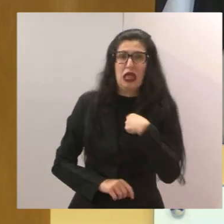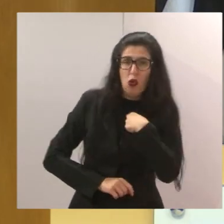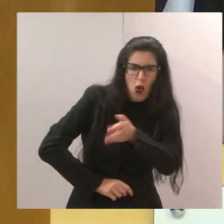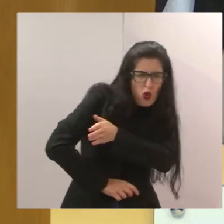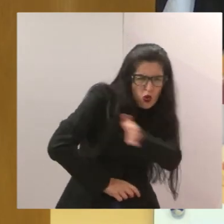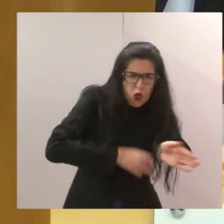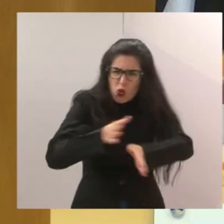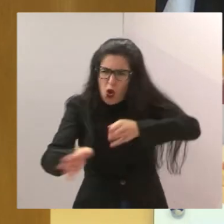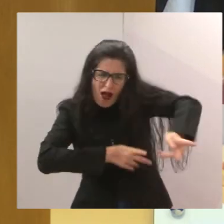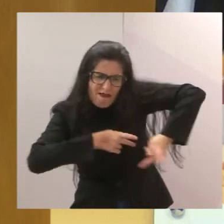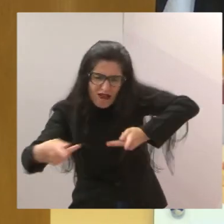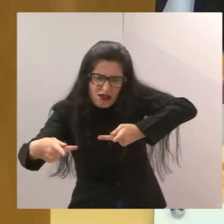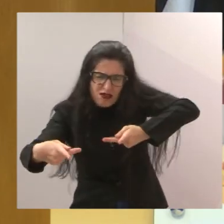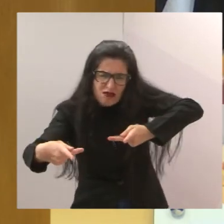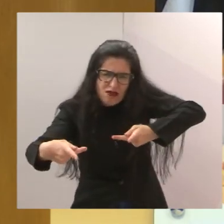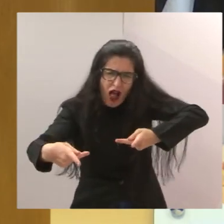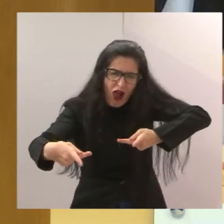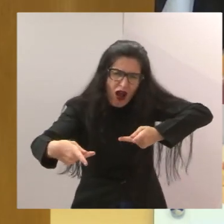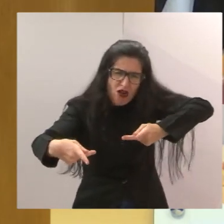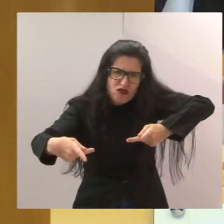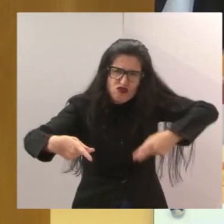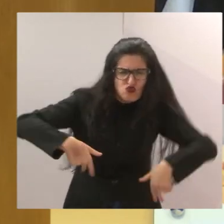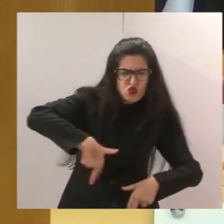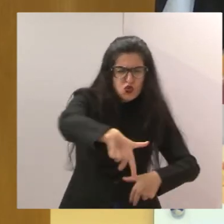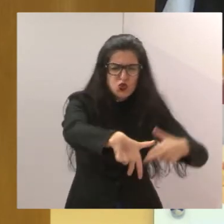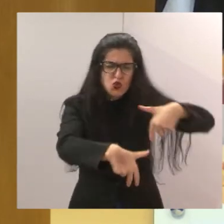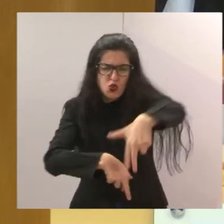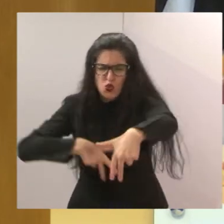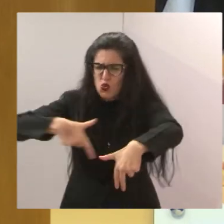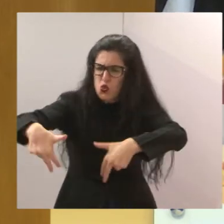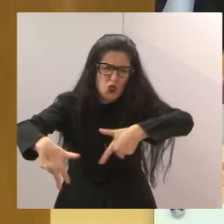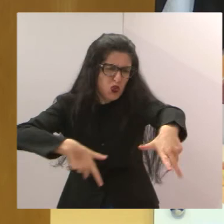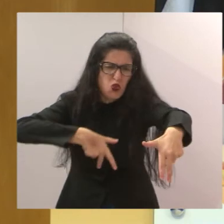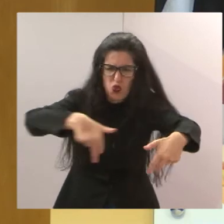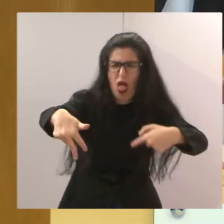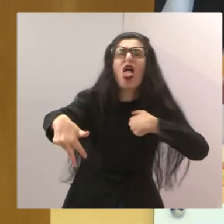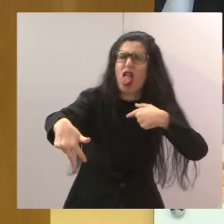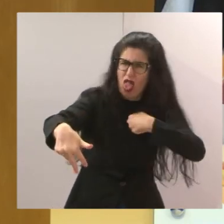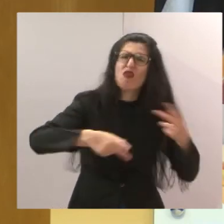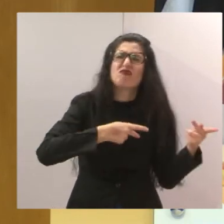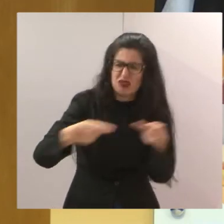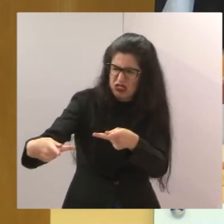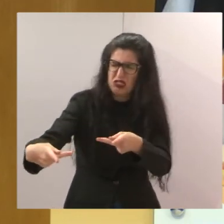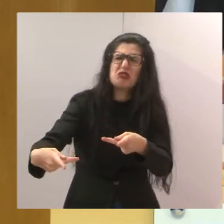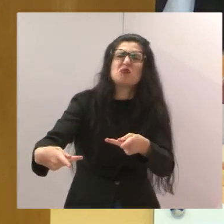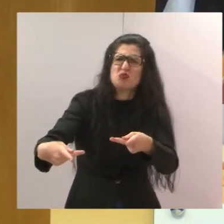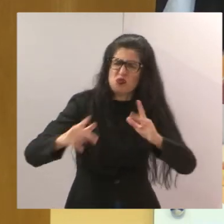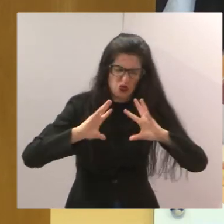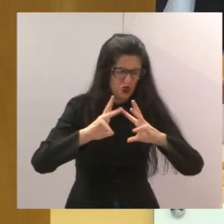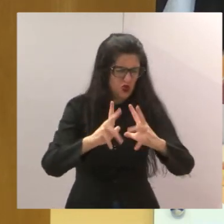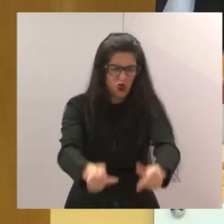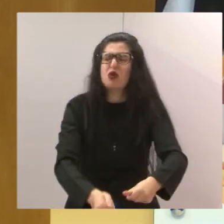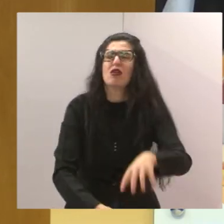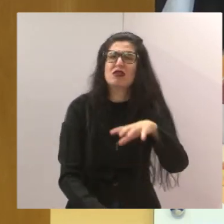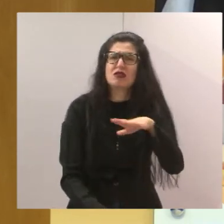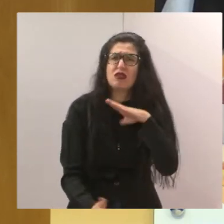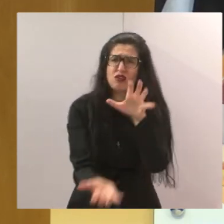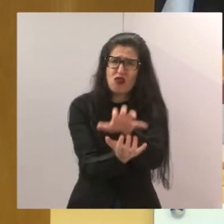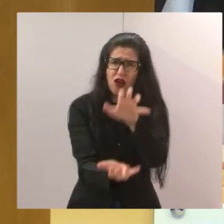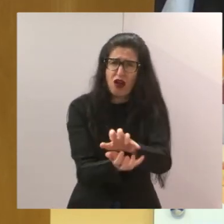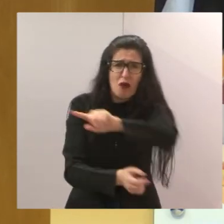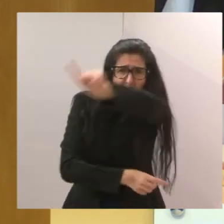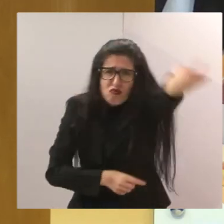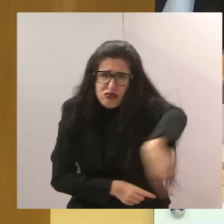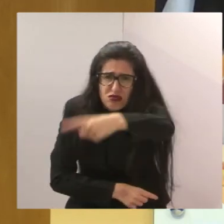bairros, vou para todo o quanto é canto da cidade, porque eu faço isso, porque vocês pagam meu